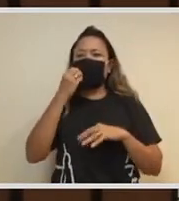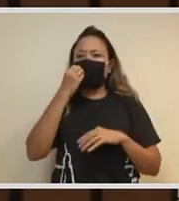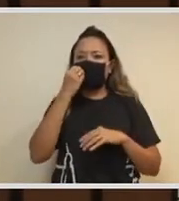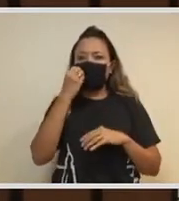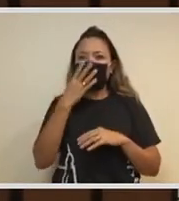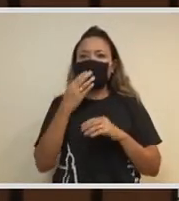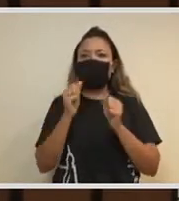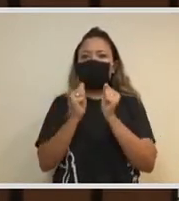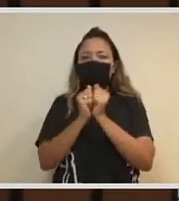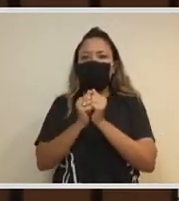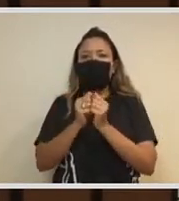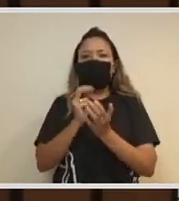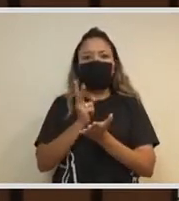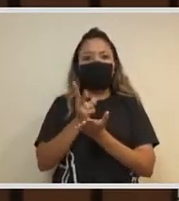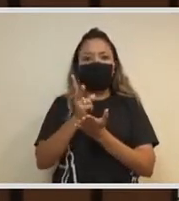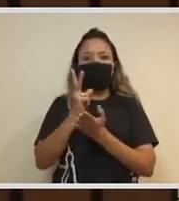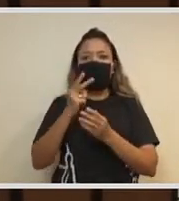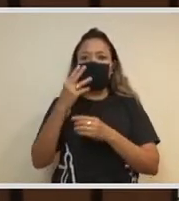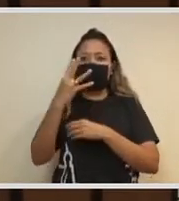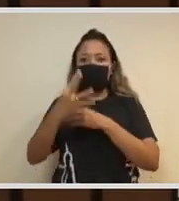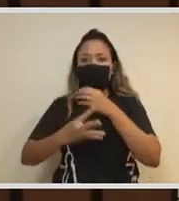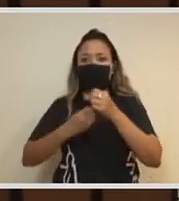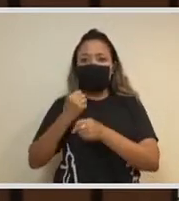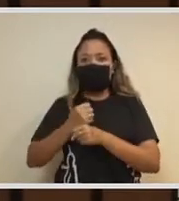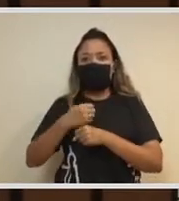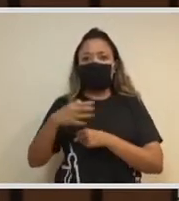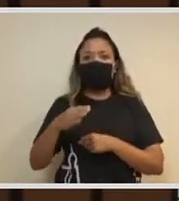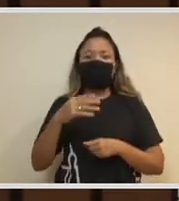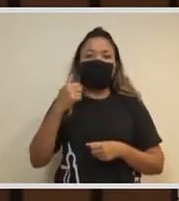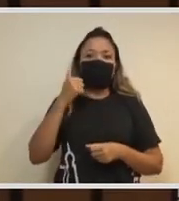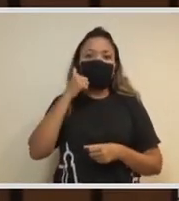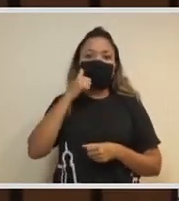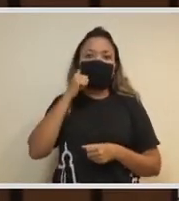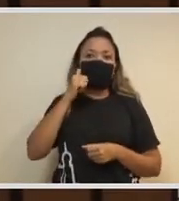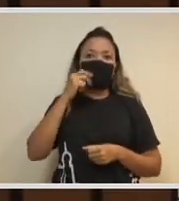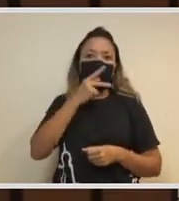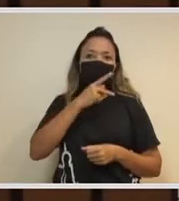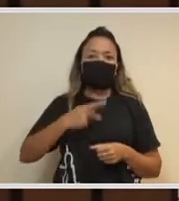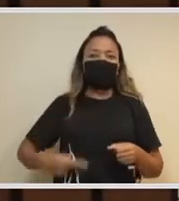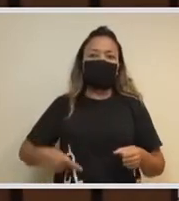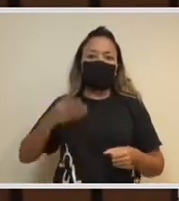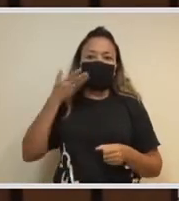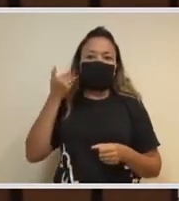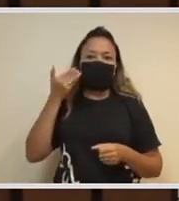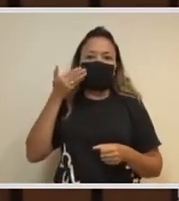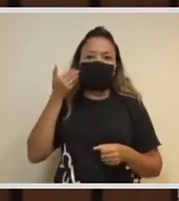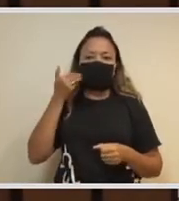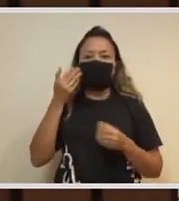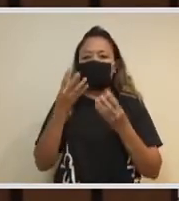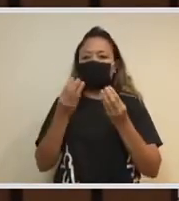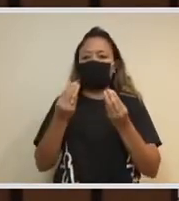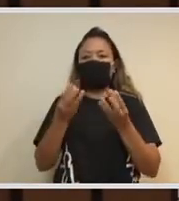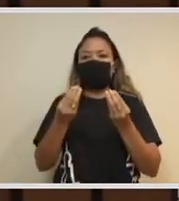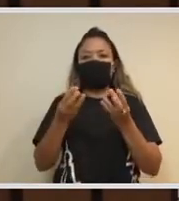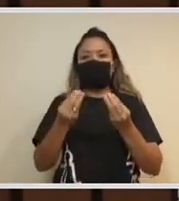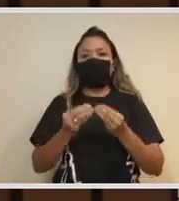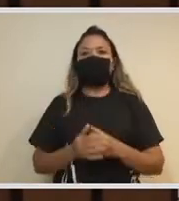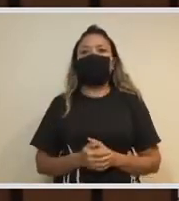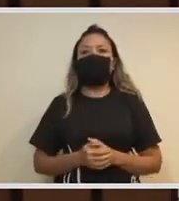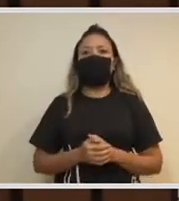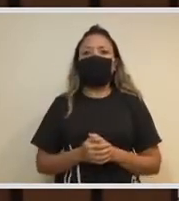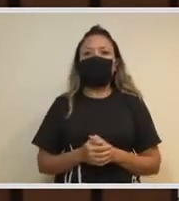bom estarmos juntos aí. E eu sempre aprendendo com você, que é mestre, né? Meu mestre, além de ser